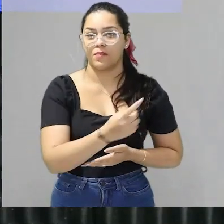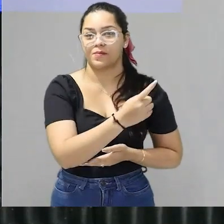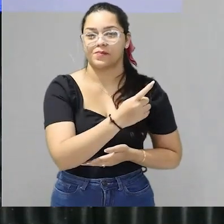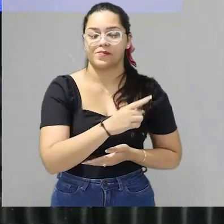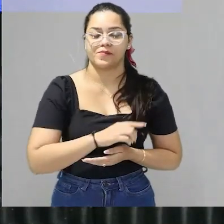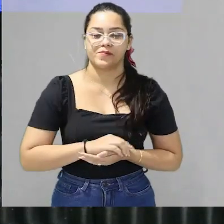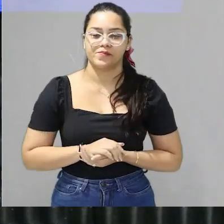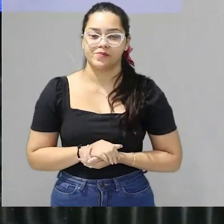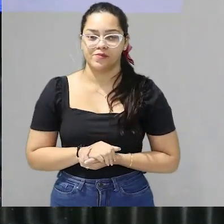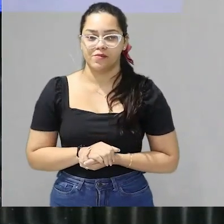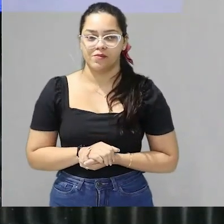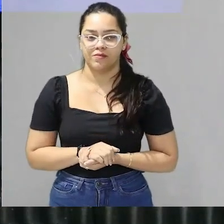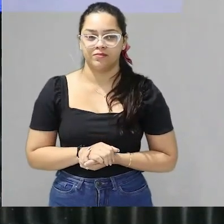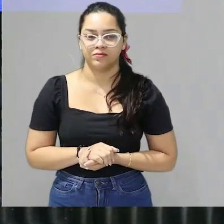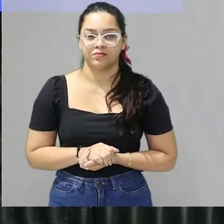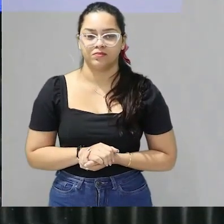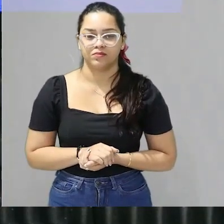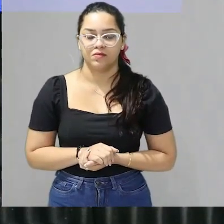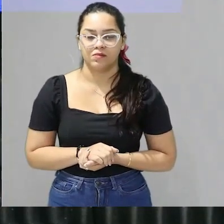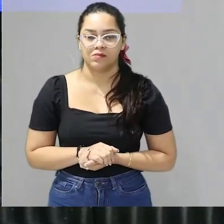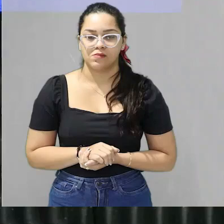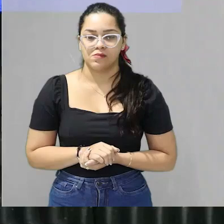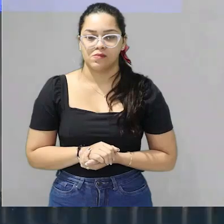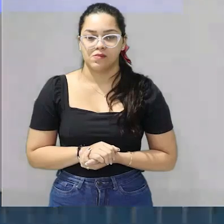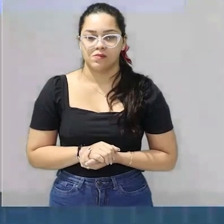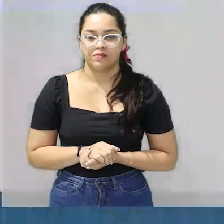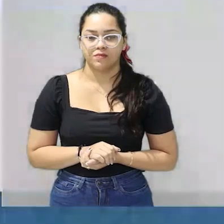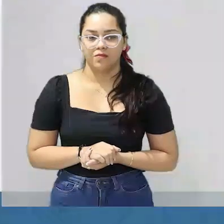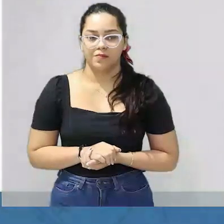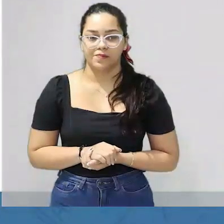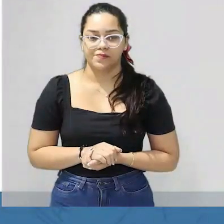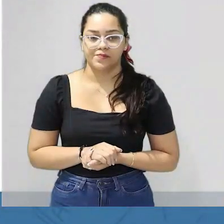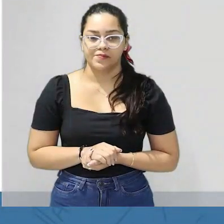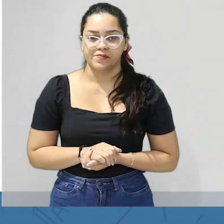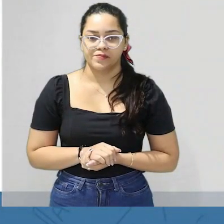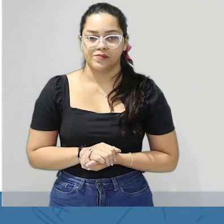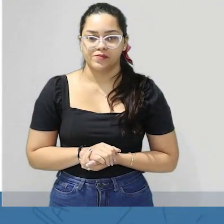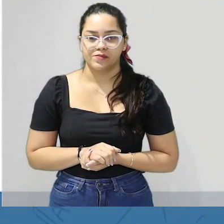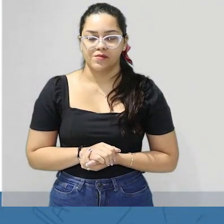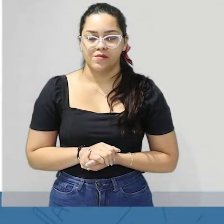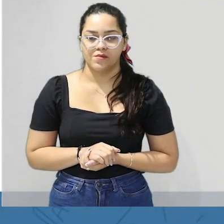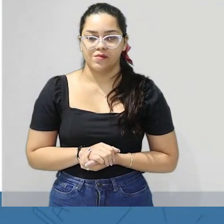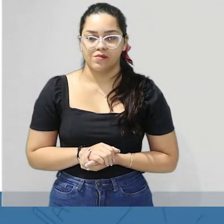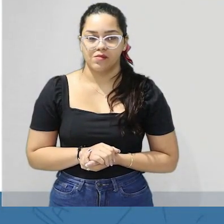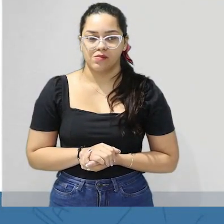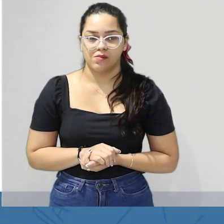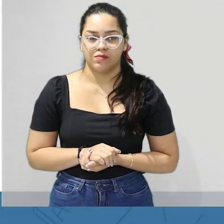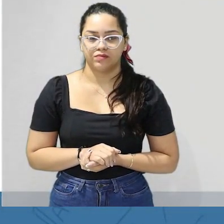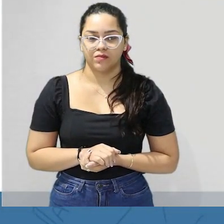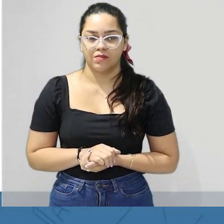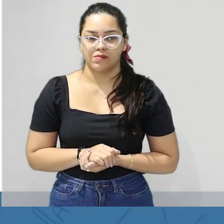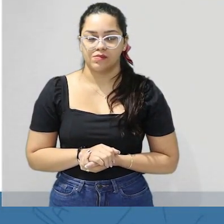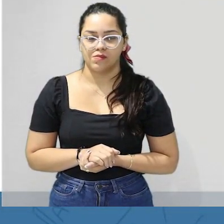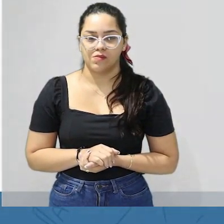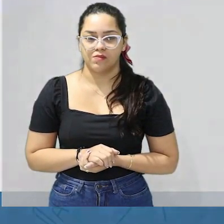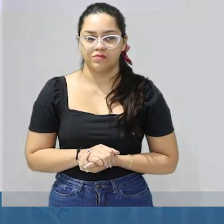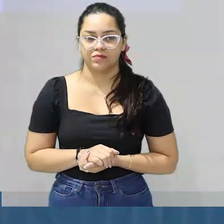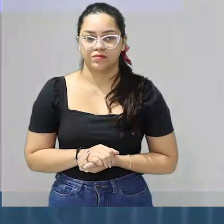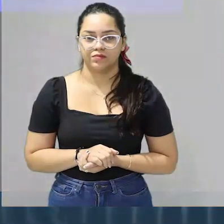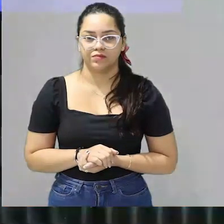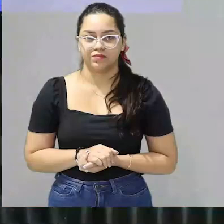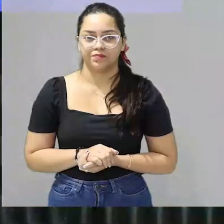os corretores consideram o título como linha escrita mas ele não será avaliado em nenhum aspecto das